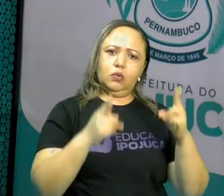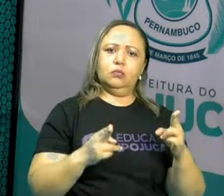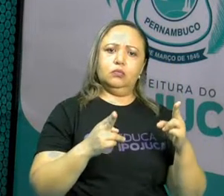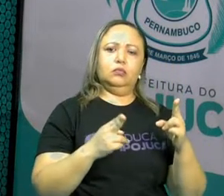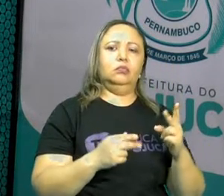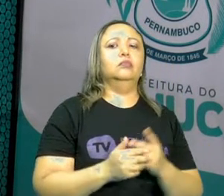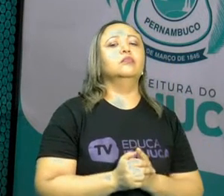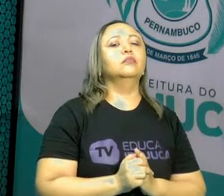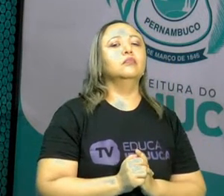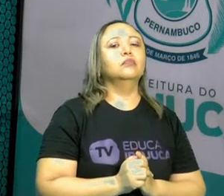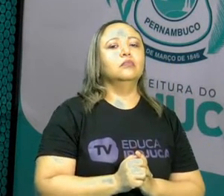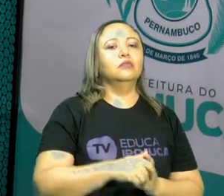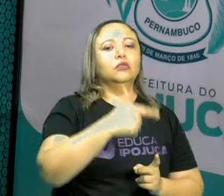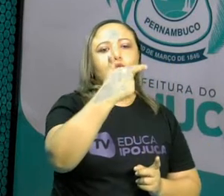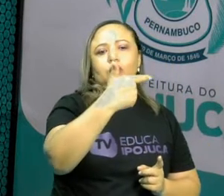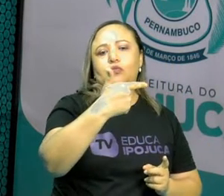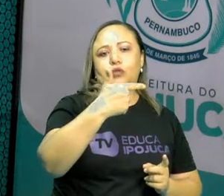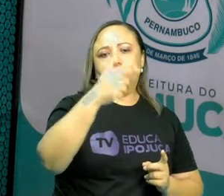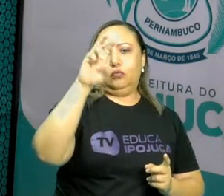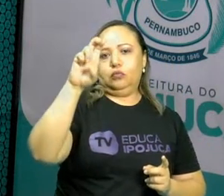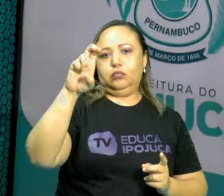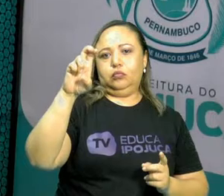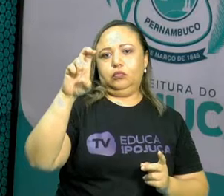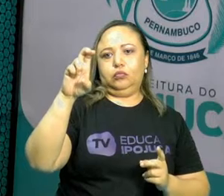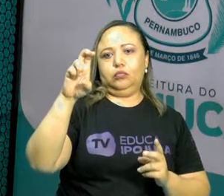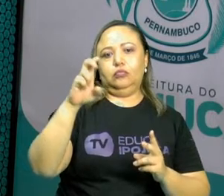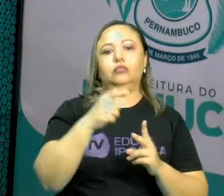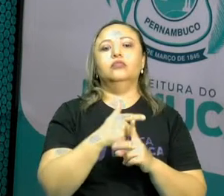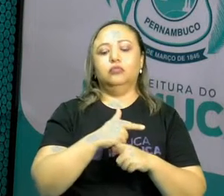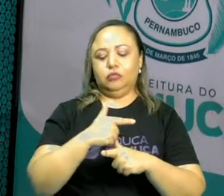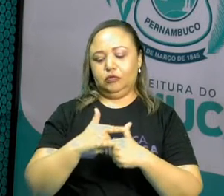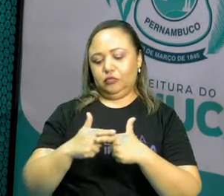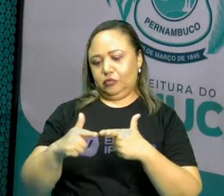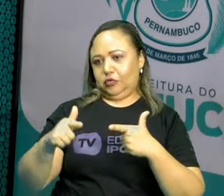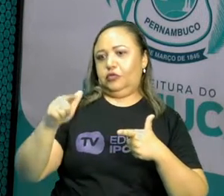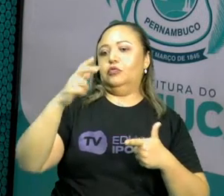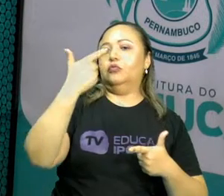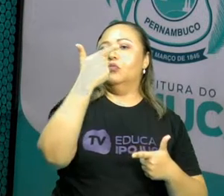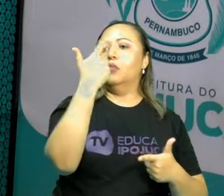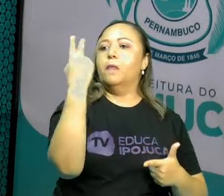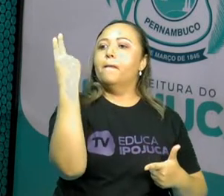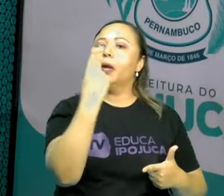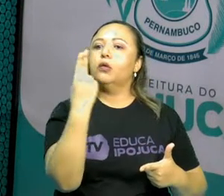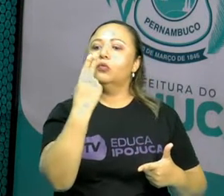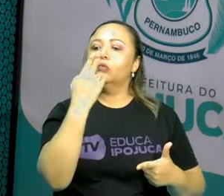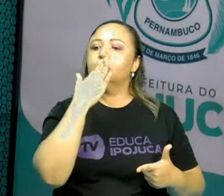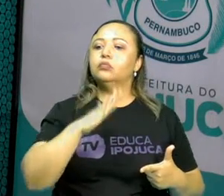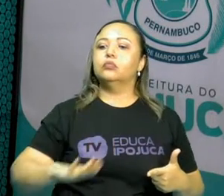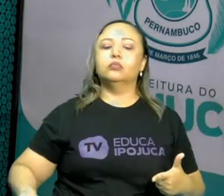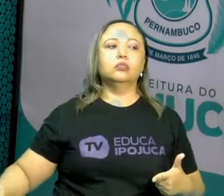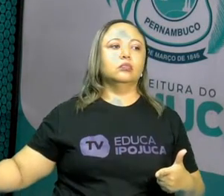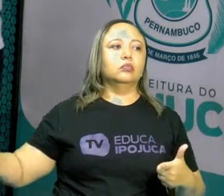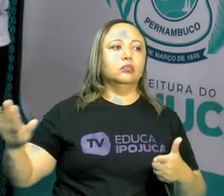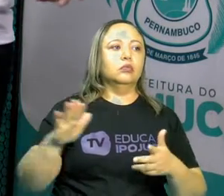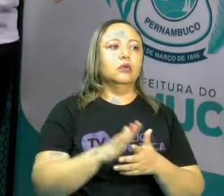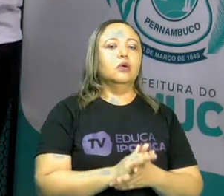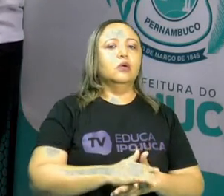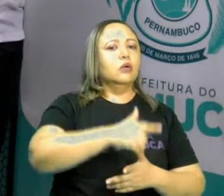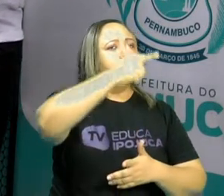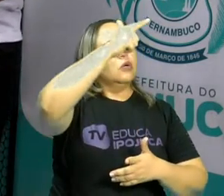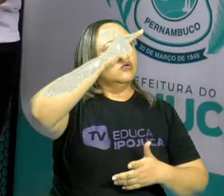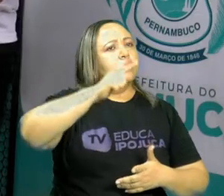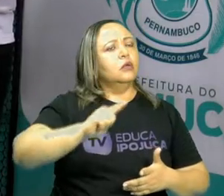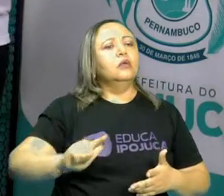Essa é outra possibilidade de divisão. 25. 5 para duas crianças. Tá certo? Uma outra